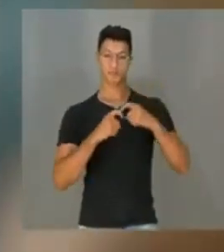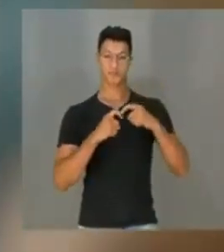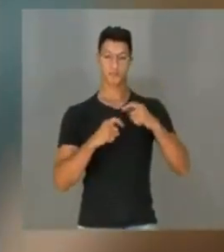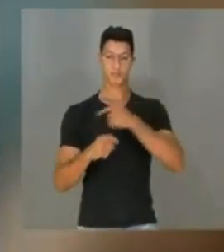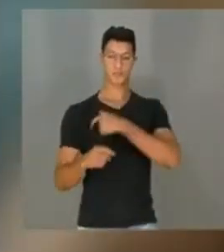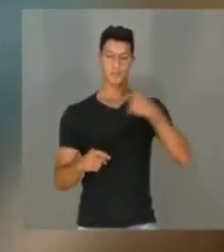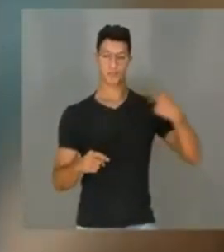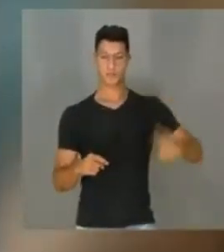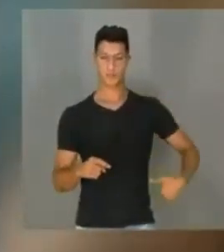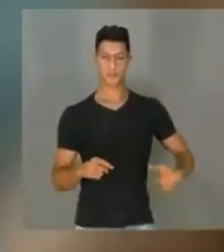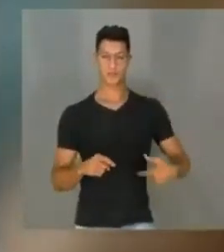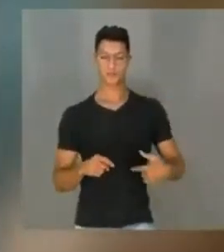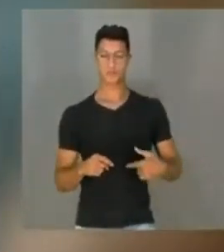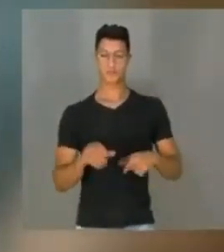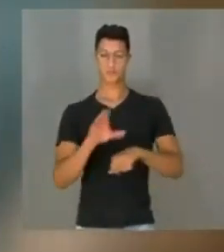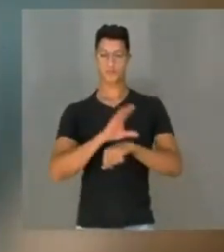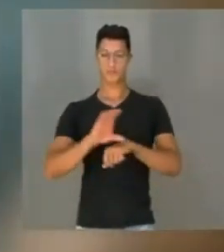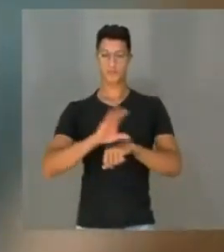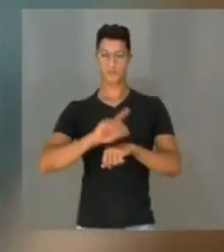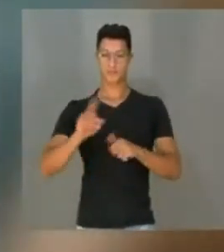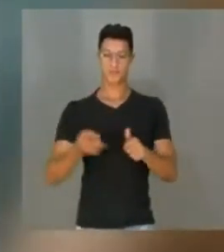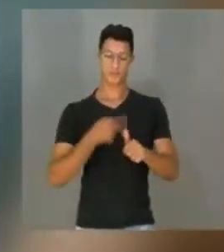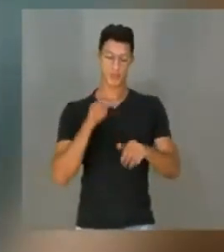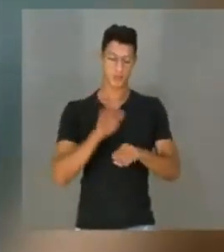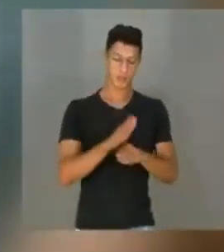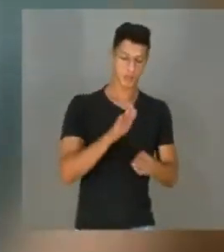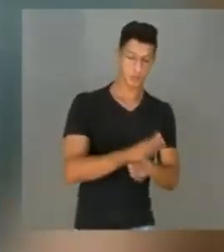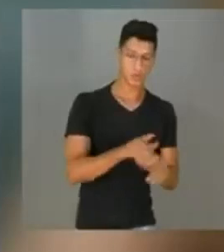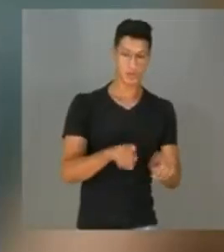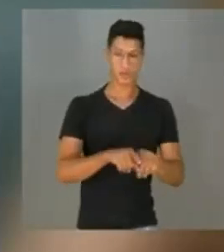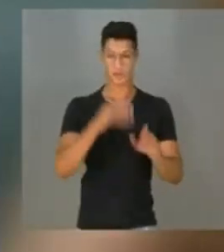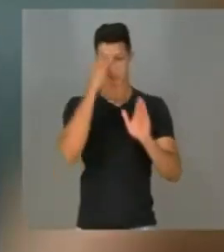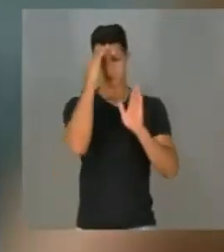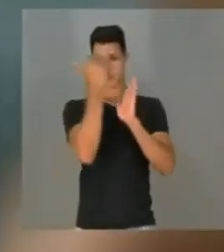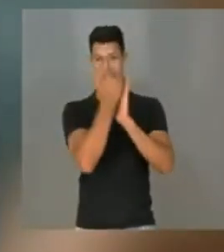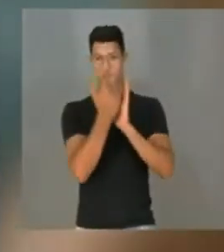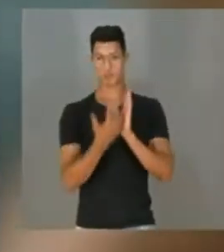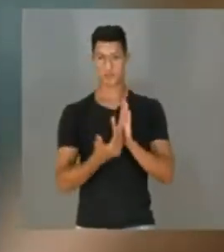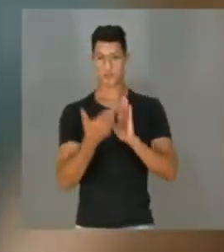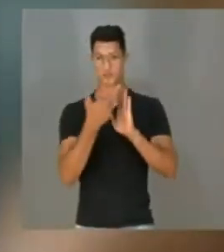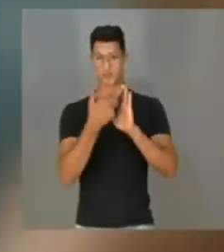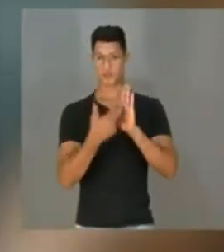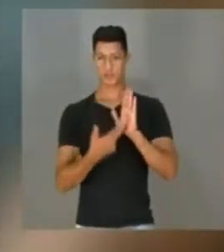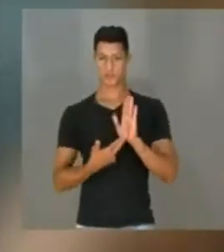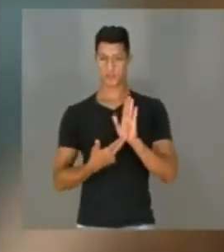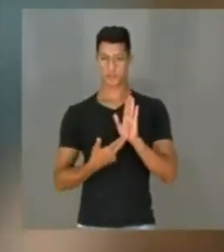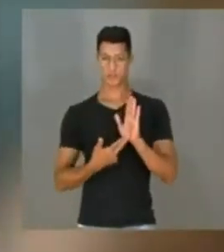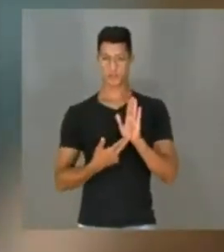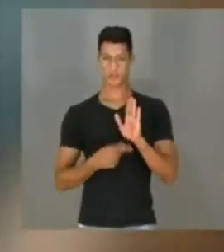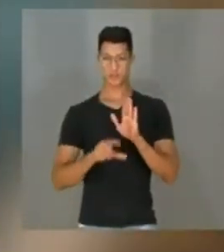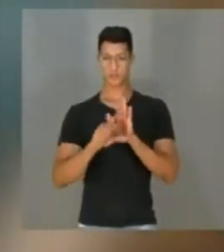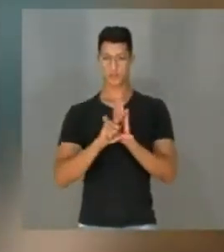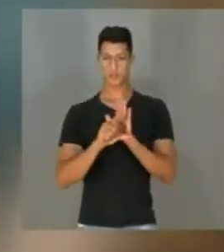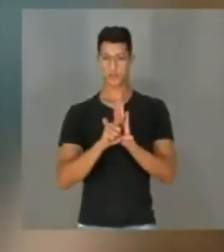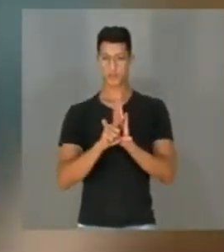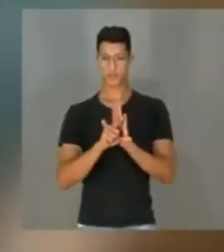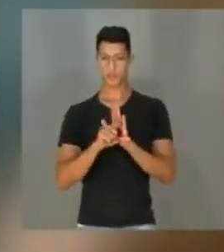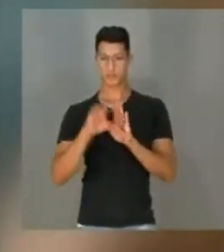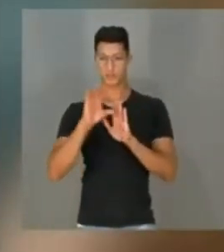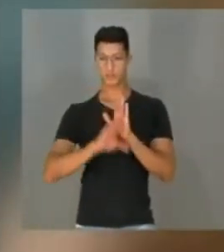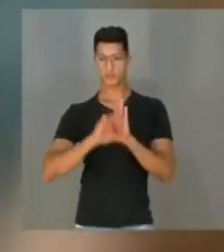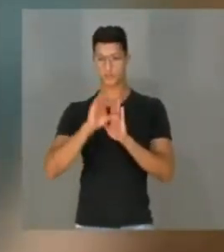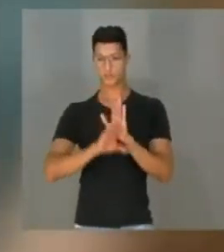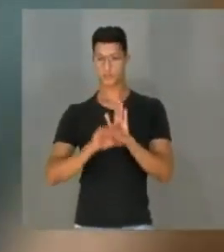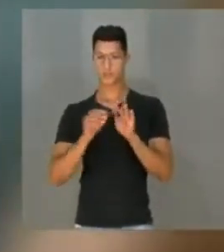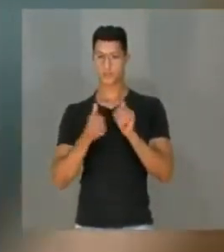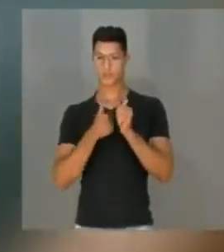chinesa, a cursos de primeiros socorros e cumprir as regulamentações, as leis e os códigos